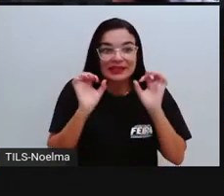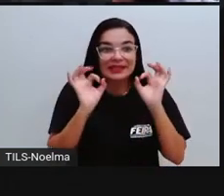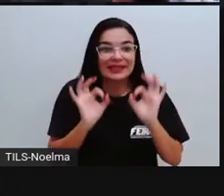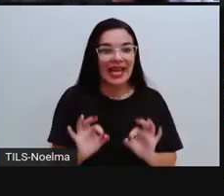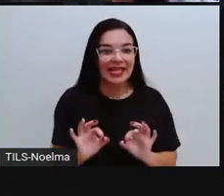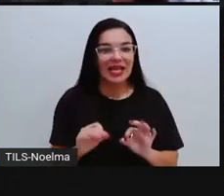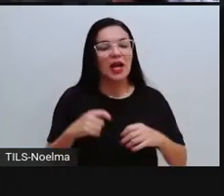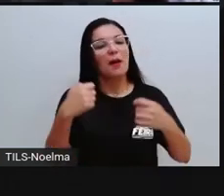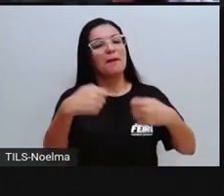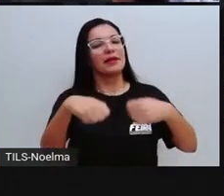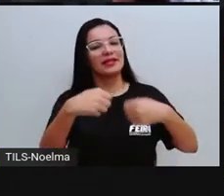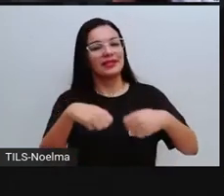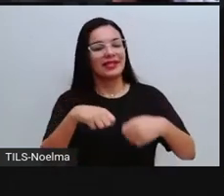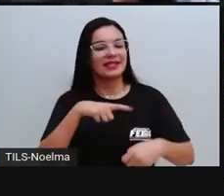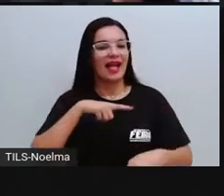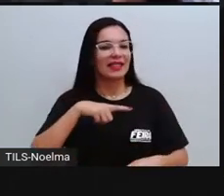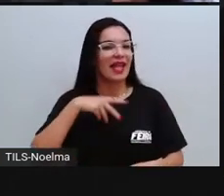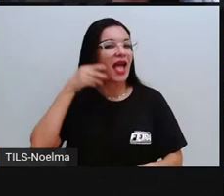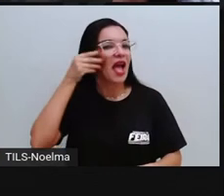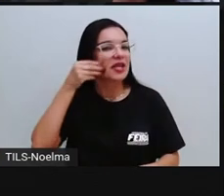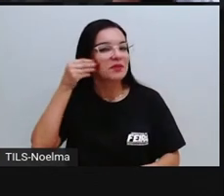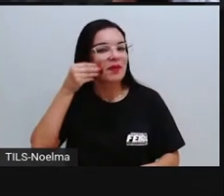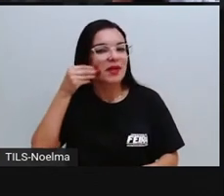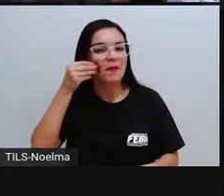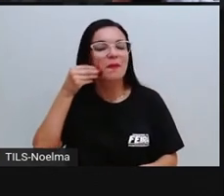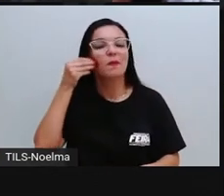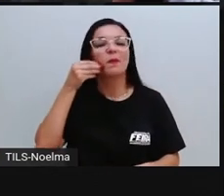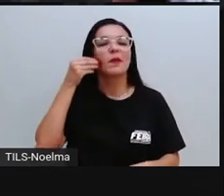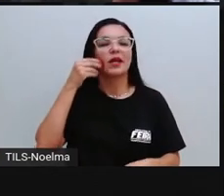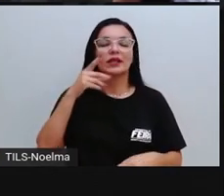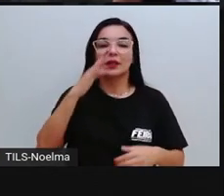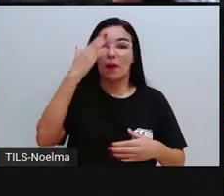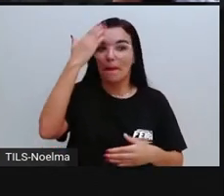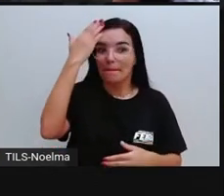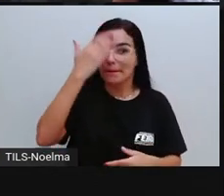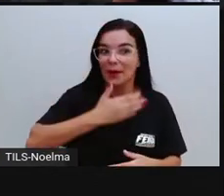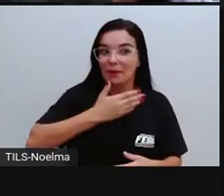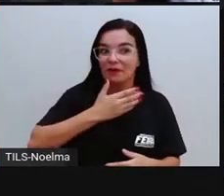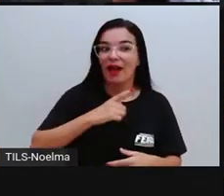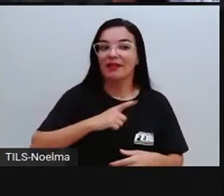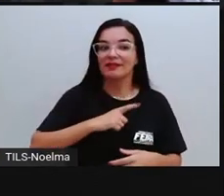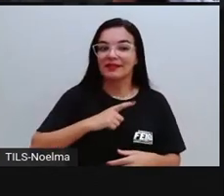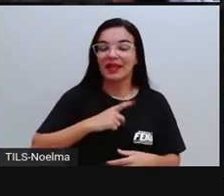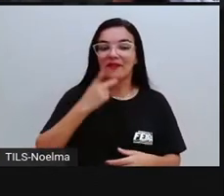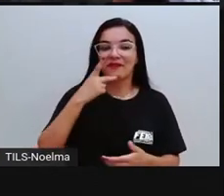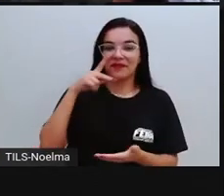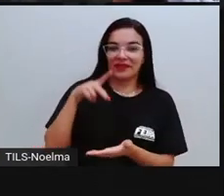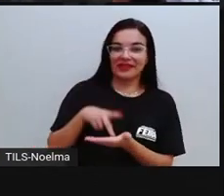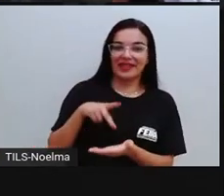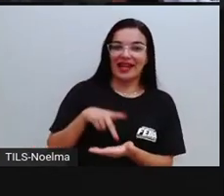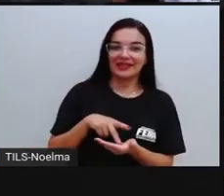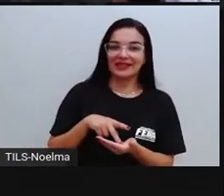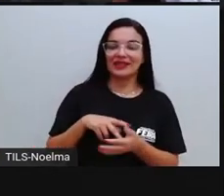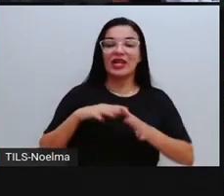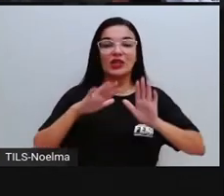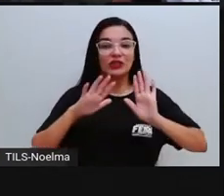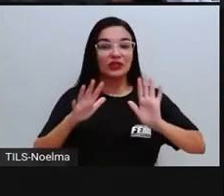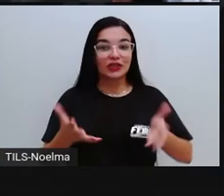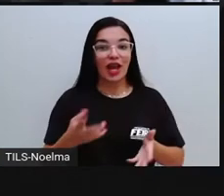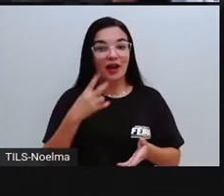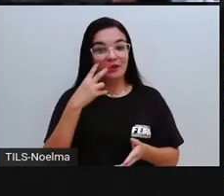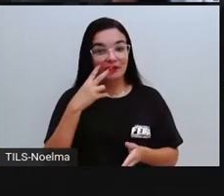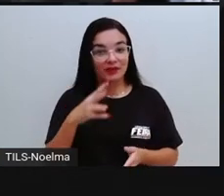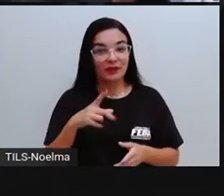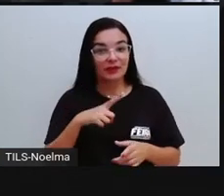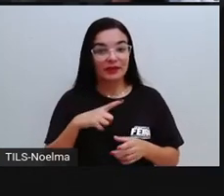experimentos que comprovam resultados. E a gente já viu a importância aí dos experimentos, dos experimentos para a produção